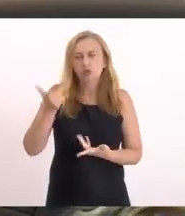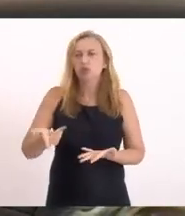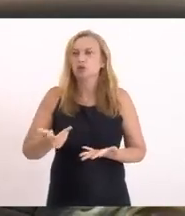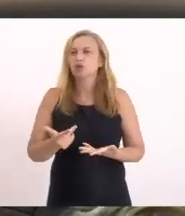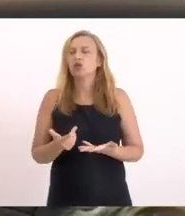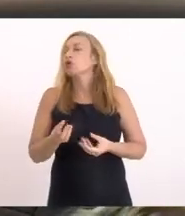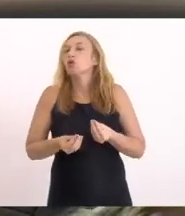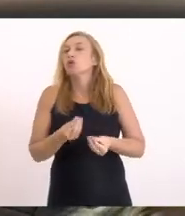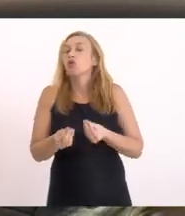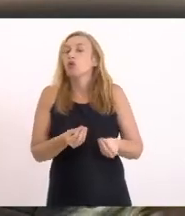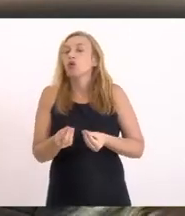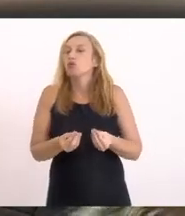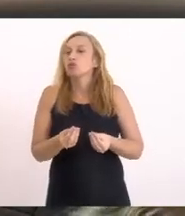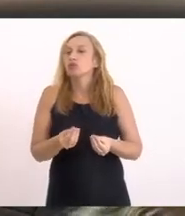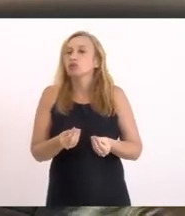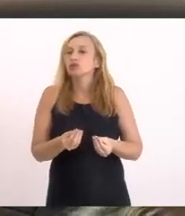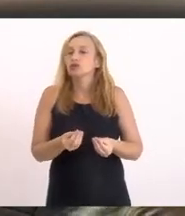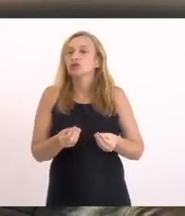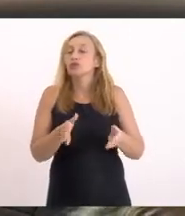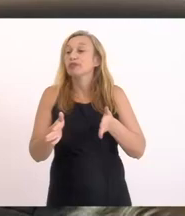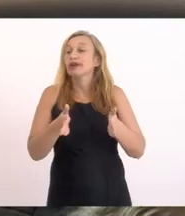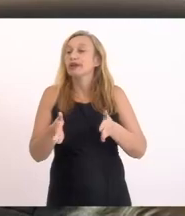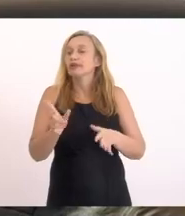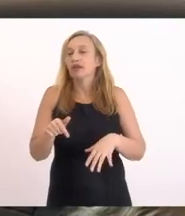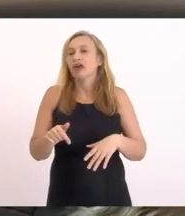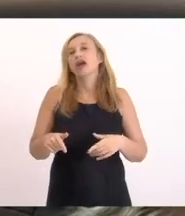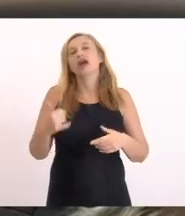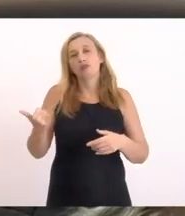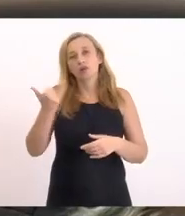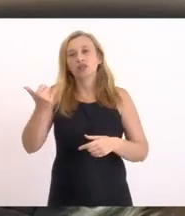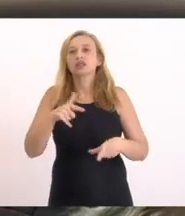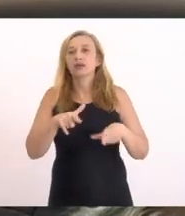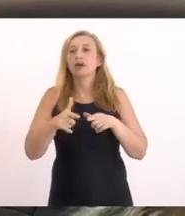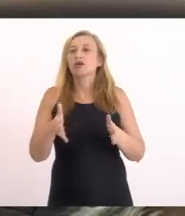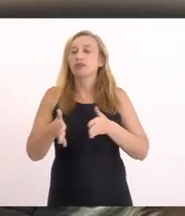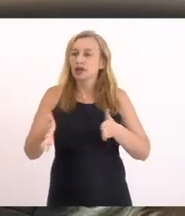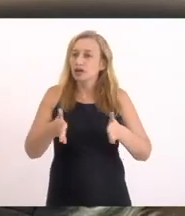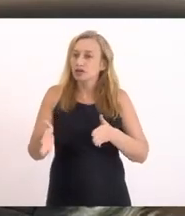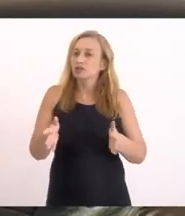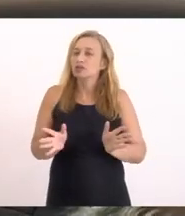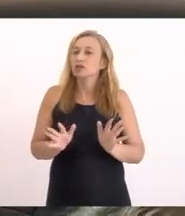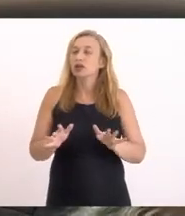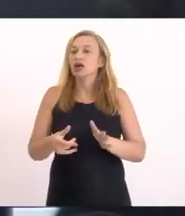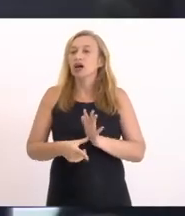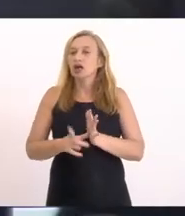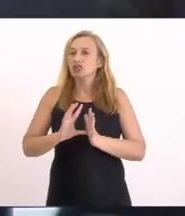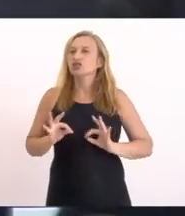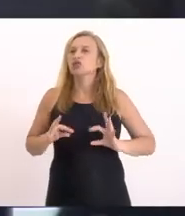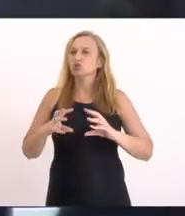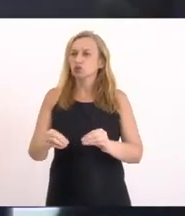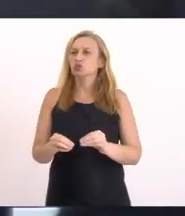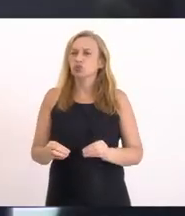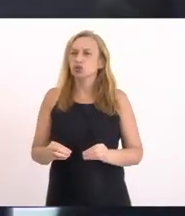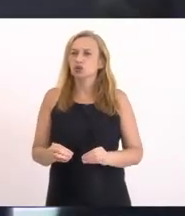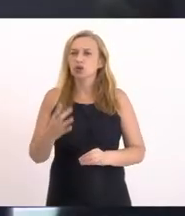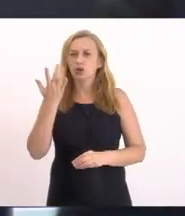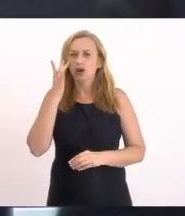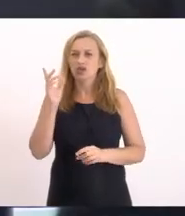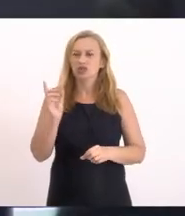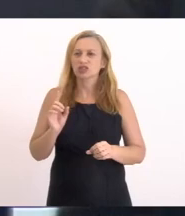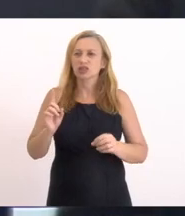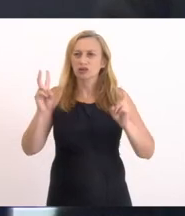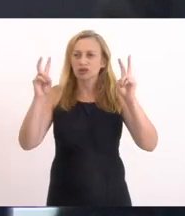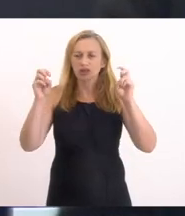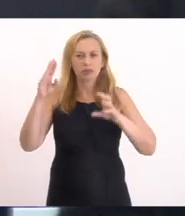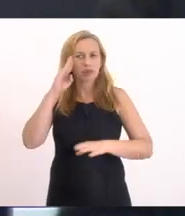Como que está Essa situação E os prazos Porque é importante Trabalhar com prazo Mas antes de mais nada Isso eu acho Que é o tema chave Do